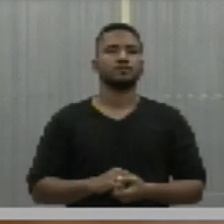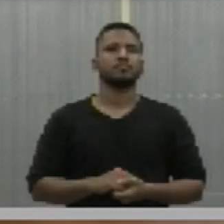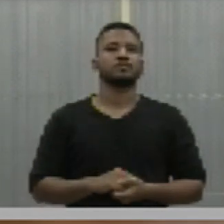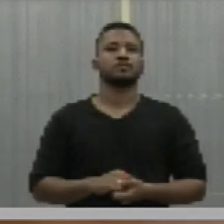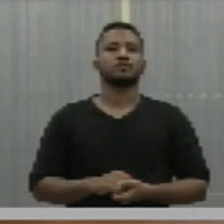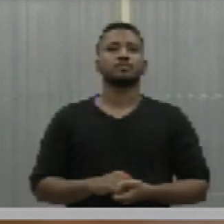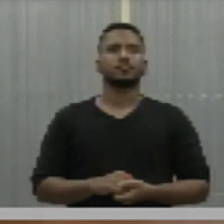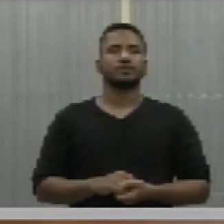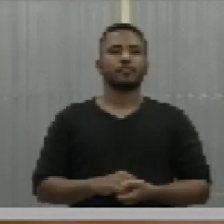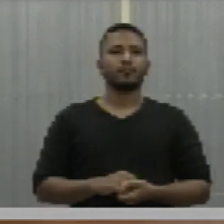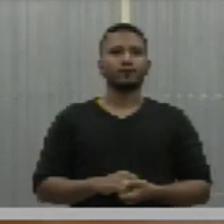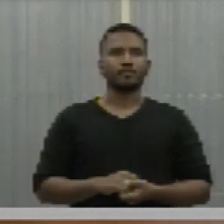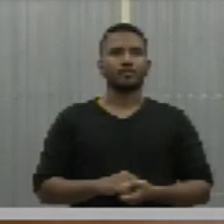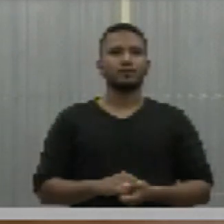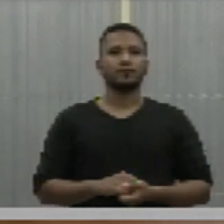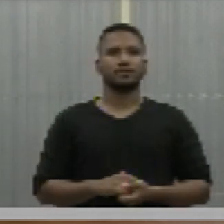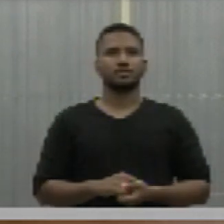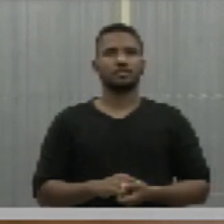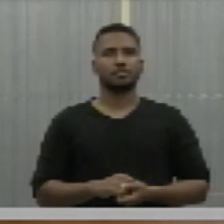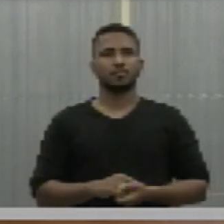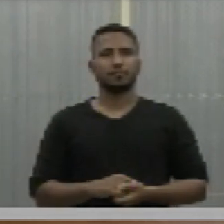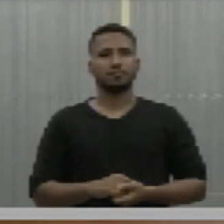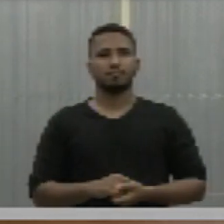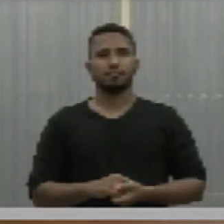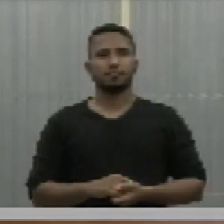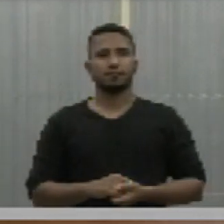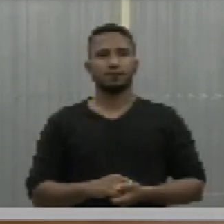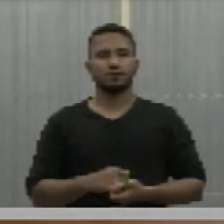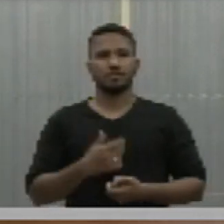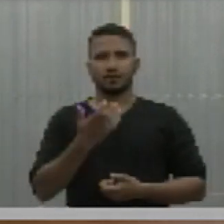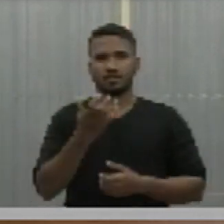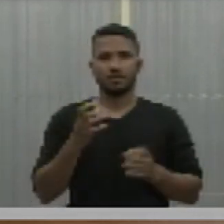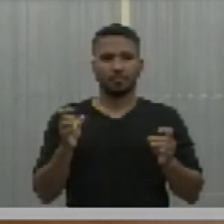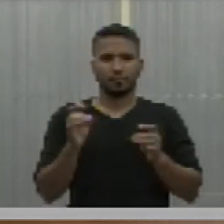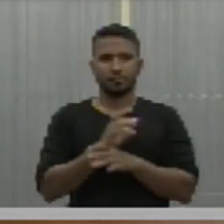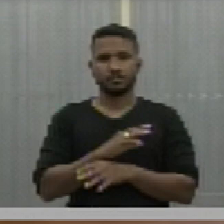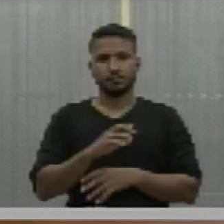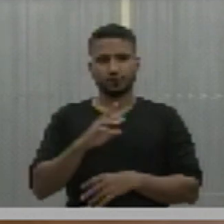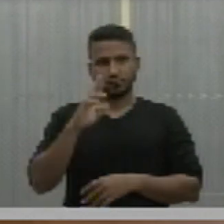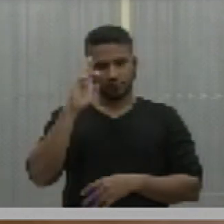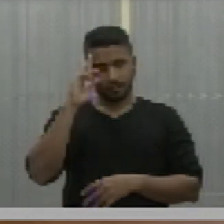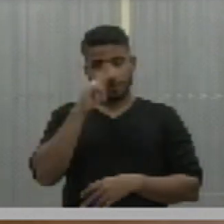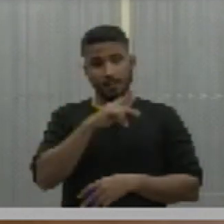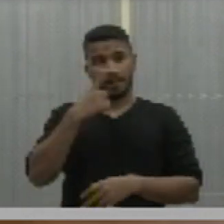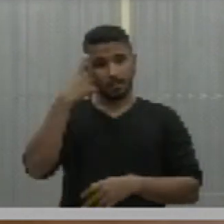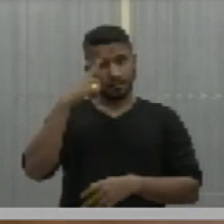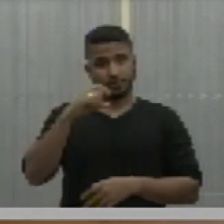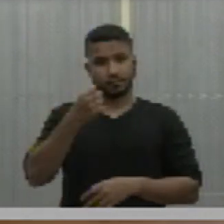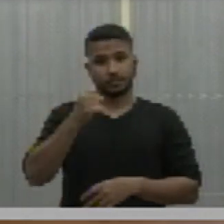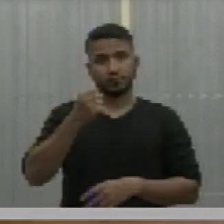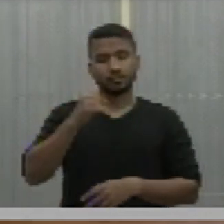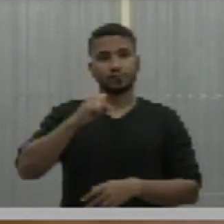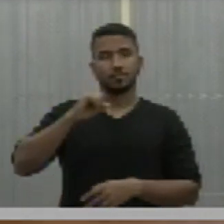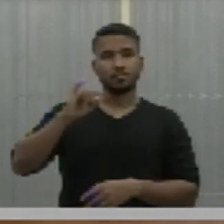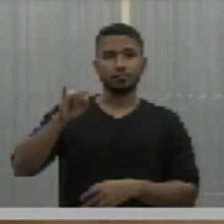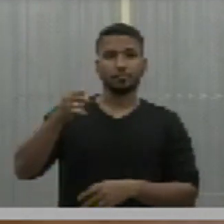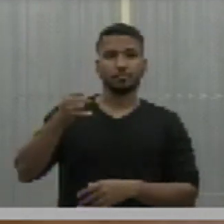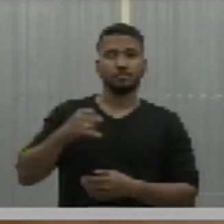Eu estou inscrito no grande expediente, acho que sou o último, mas eu quero rapidinho eu concluo. Dia 8 de janeiro,